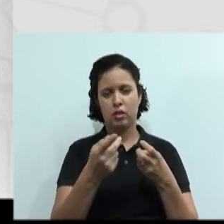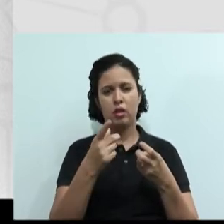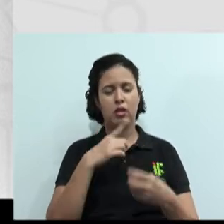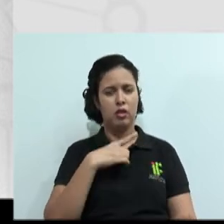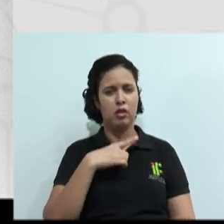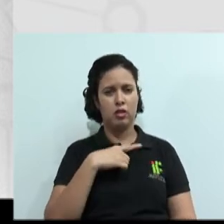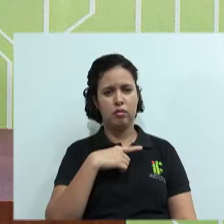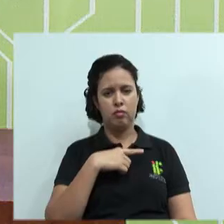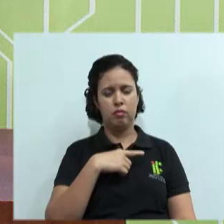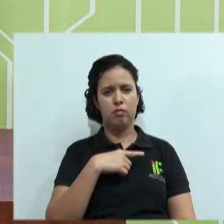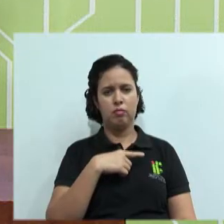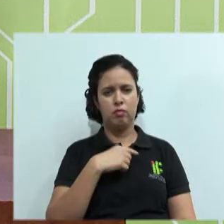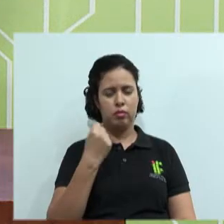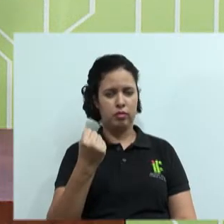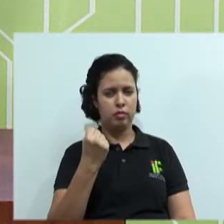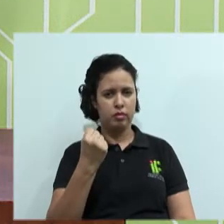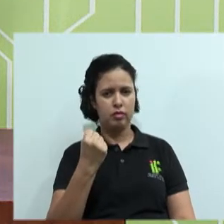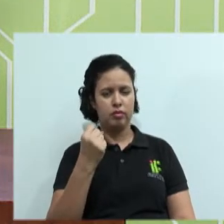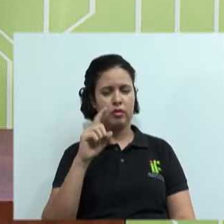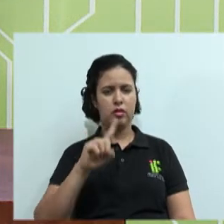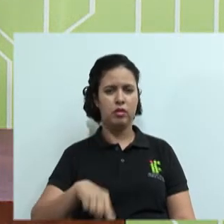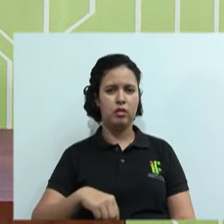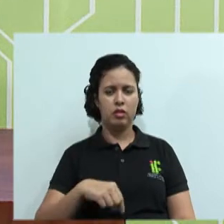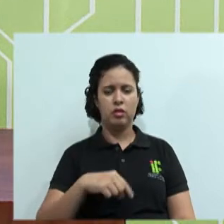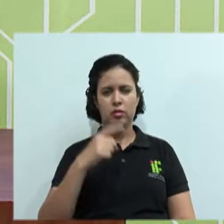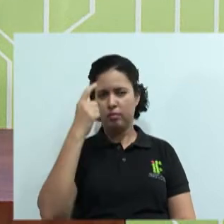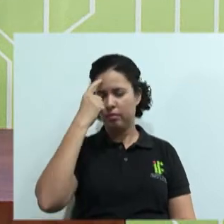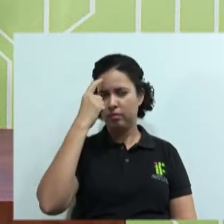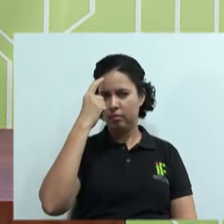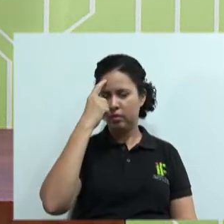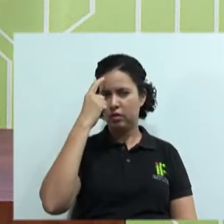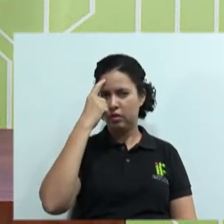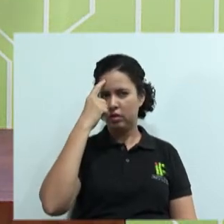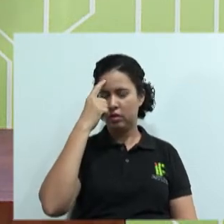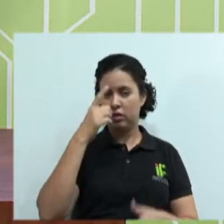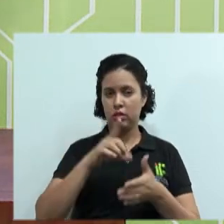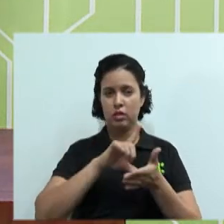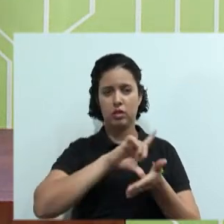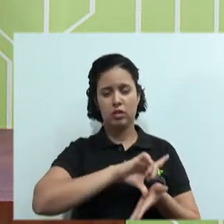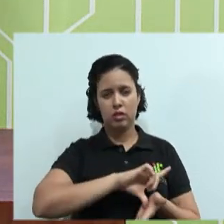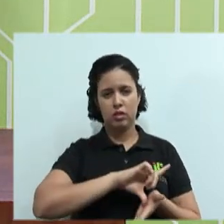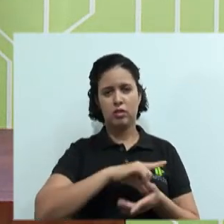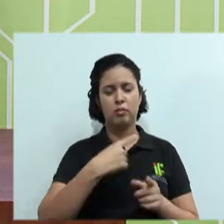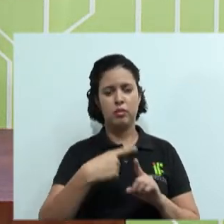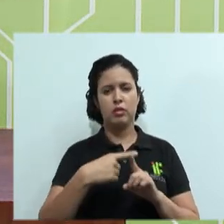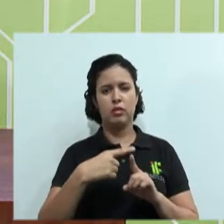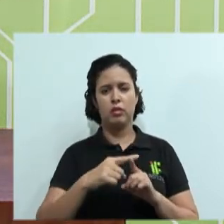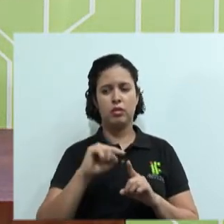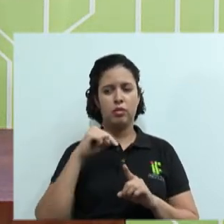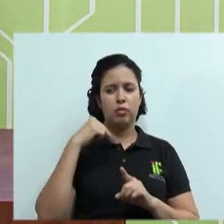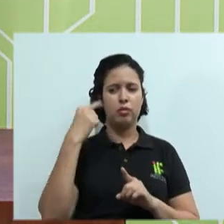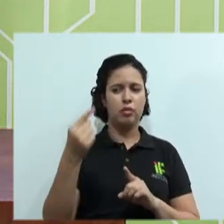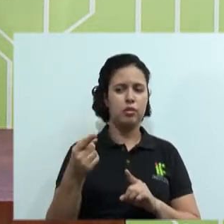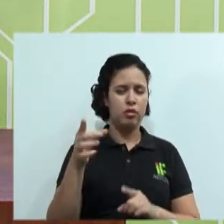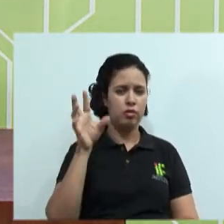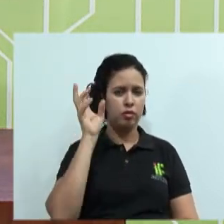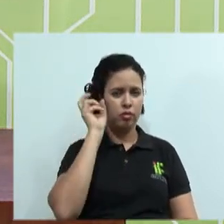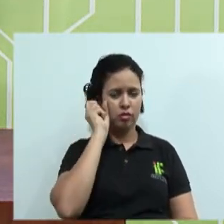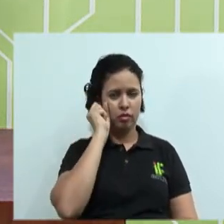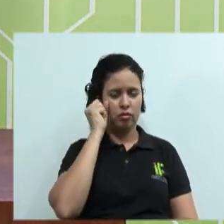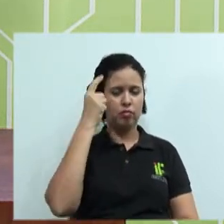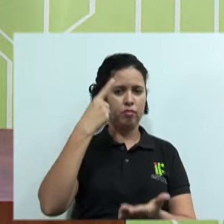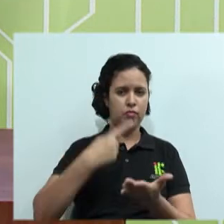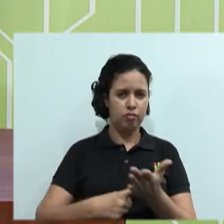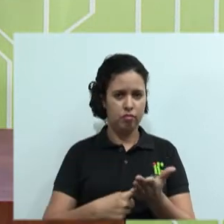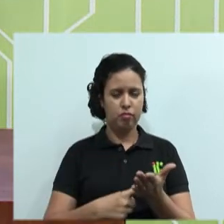um poder. Então, é importante você pensar bem antes de falar algo, porque o outro lado está ouvindo. E se você prometeu algo,